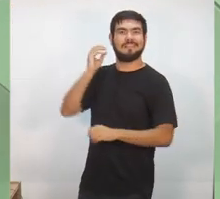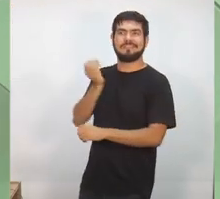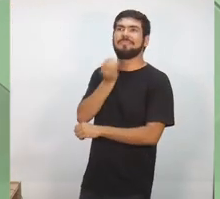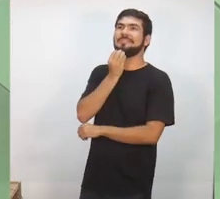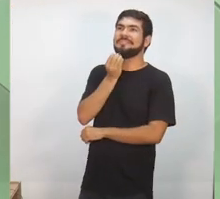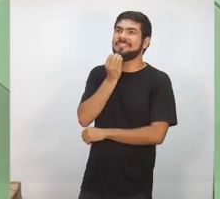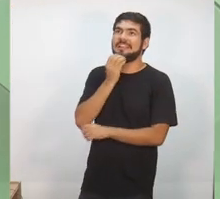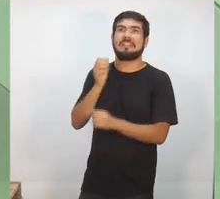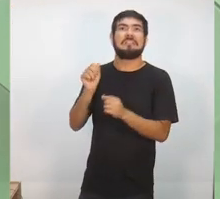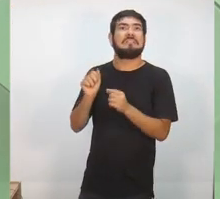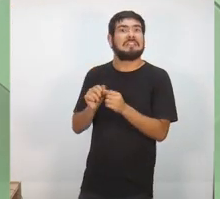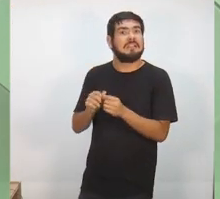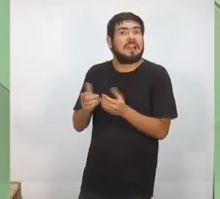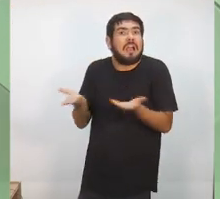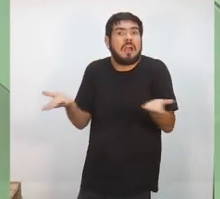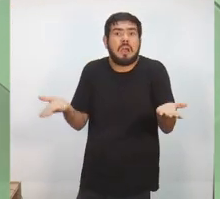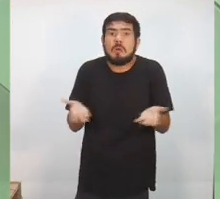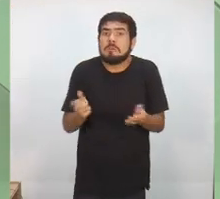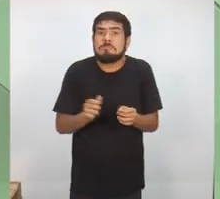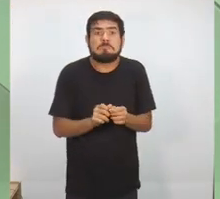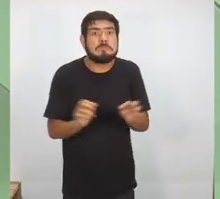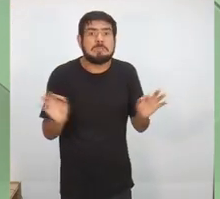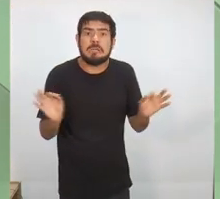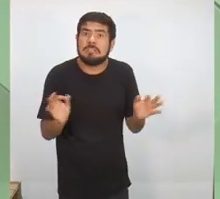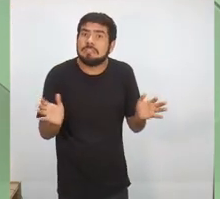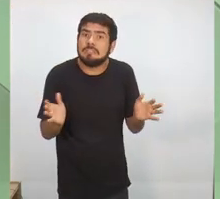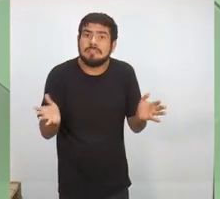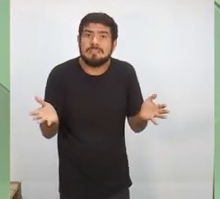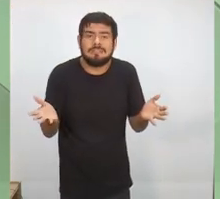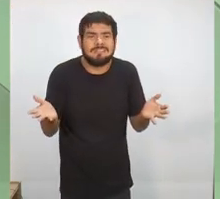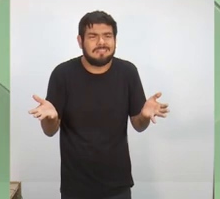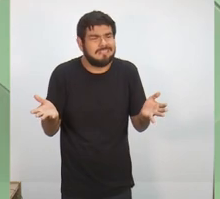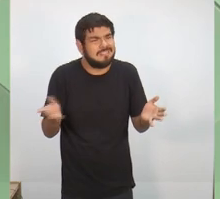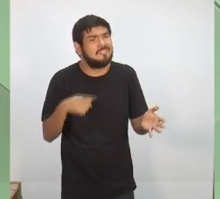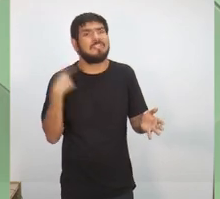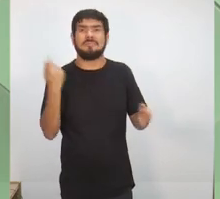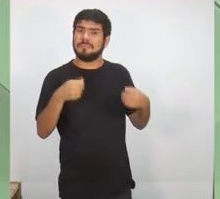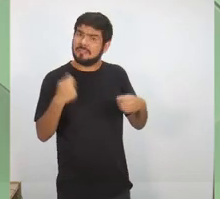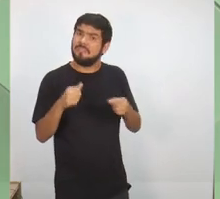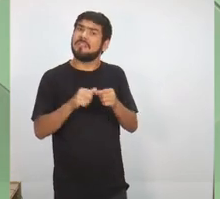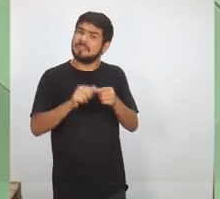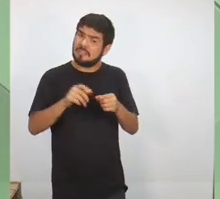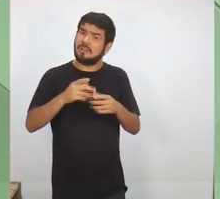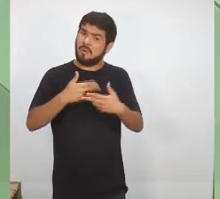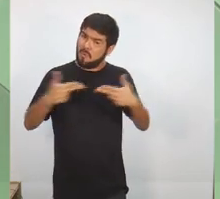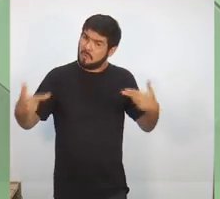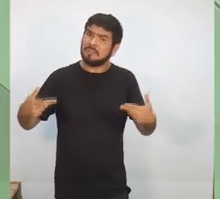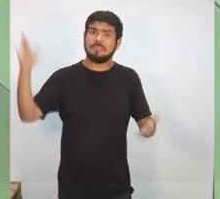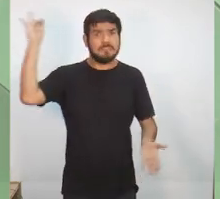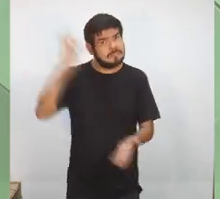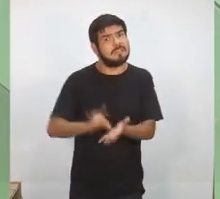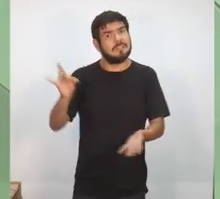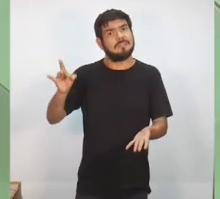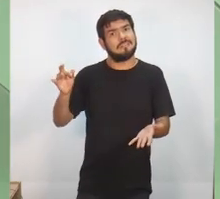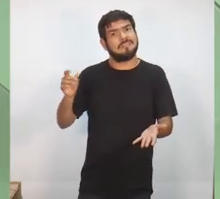e não fez. A gente tem que fazer coisas que são possíveis, coisas que são factíveis. Um dos grandes problemas, por exemplo, do Ronda no Bairro, quando